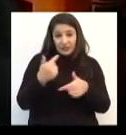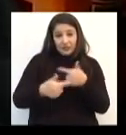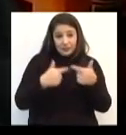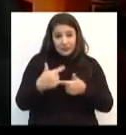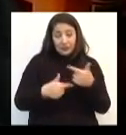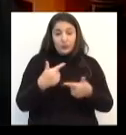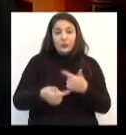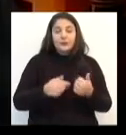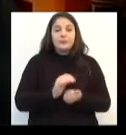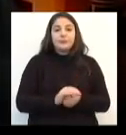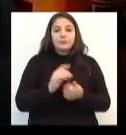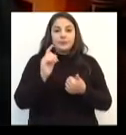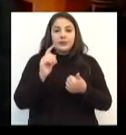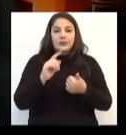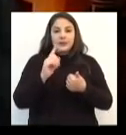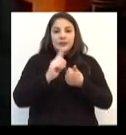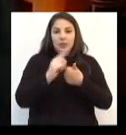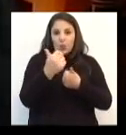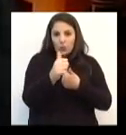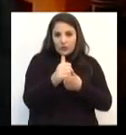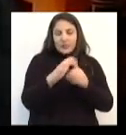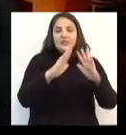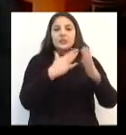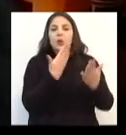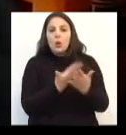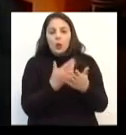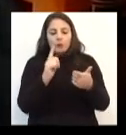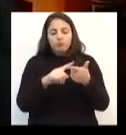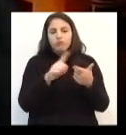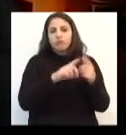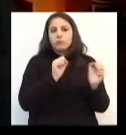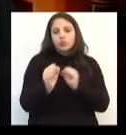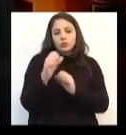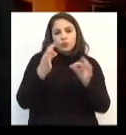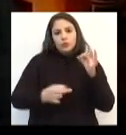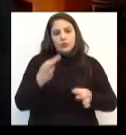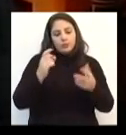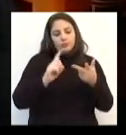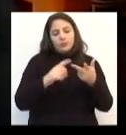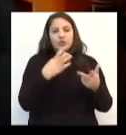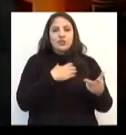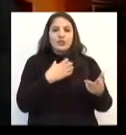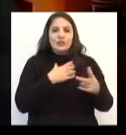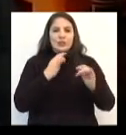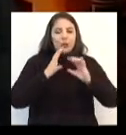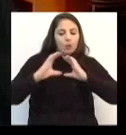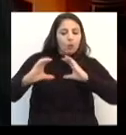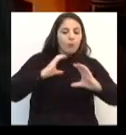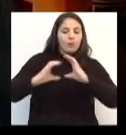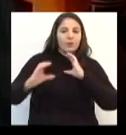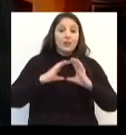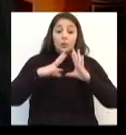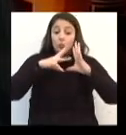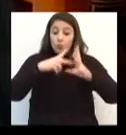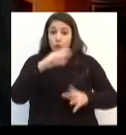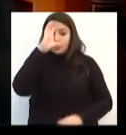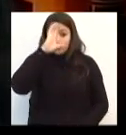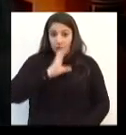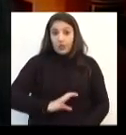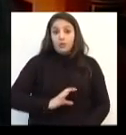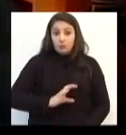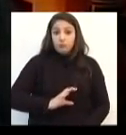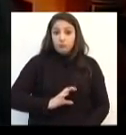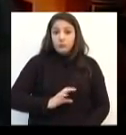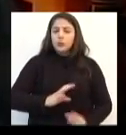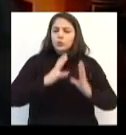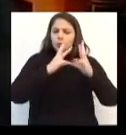escolas, poder judiciário e os meios de comunicação. Enfim, todos os cidadãos e